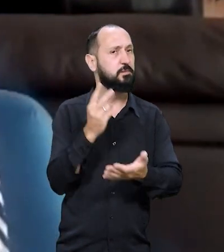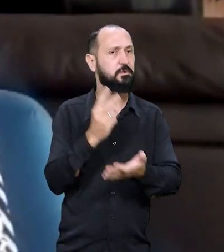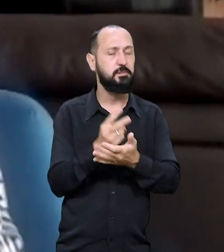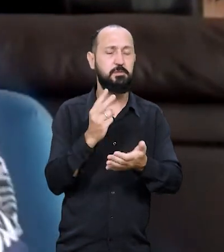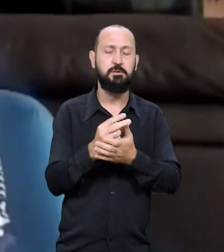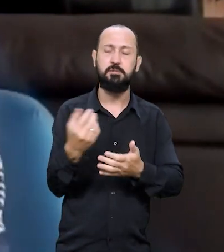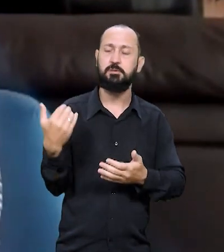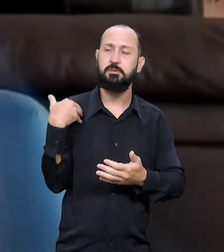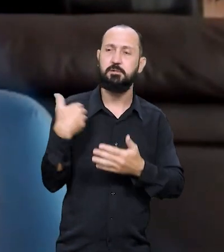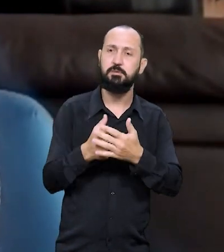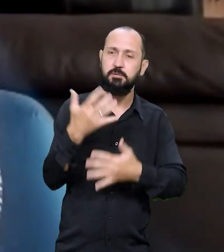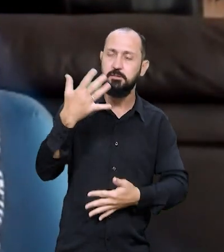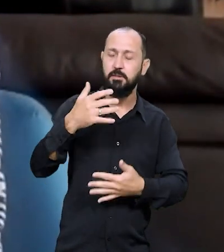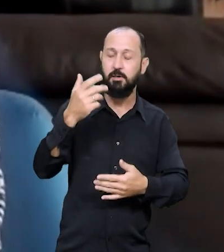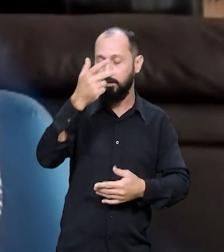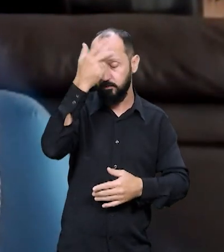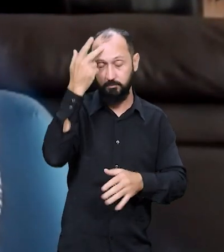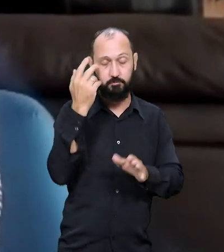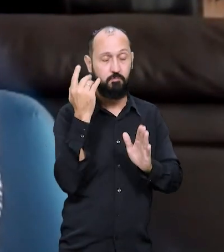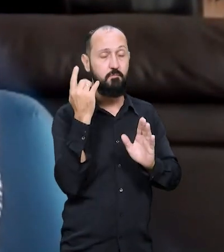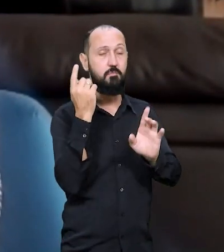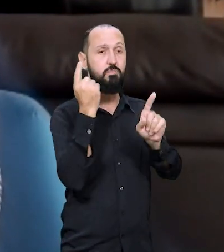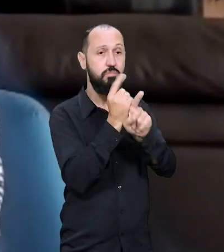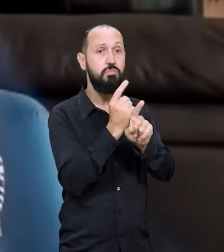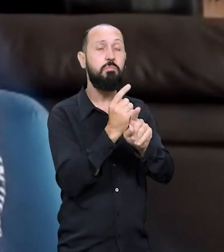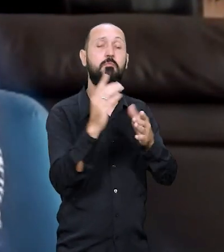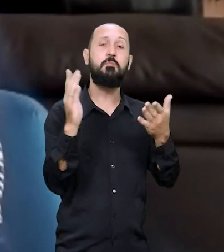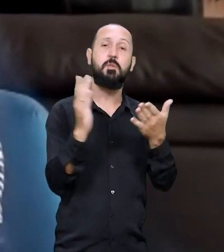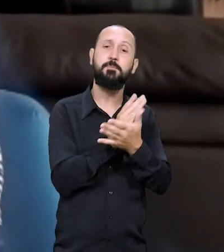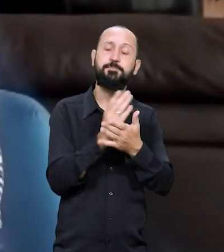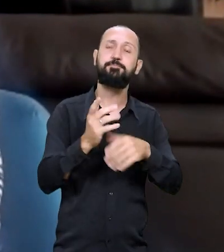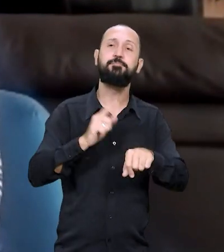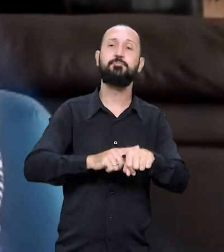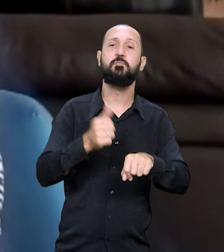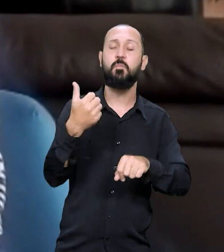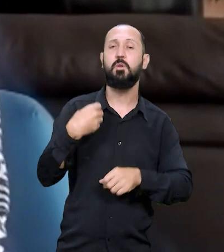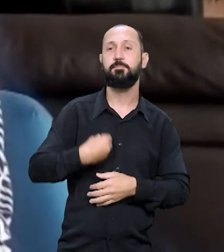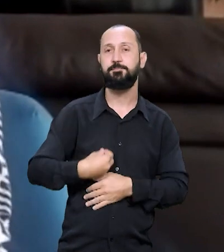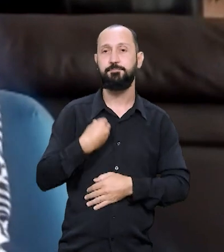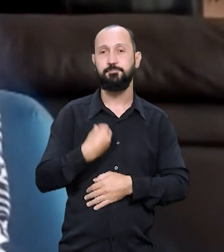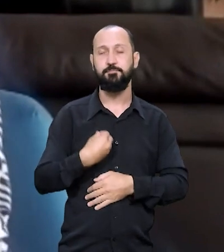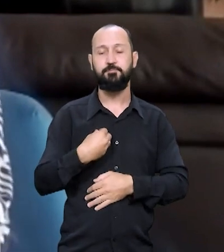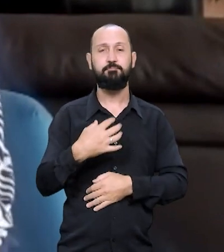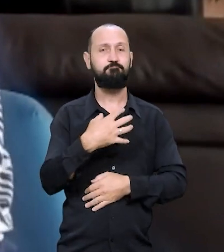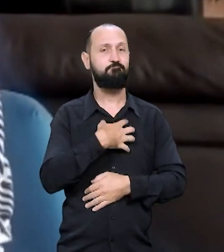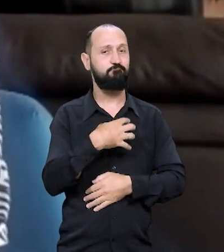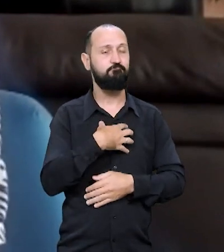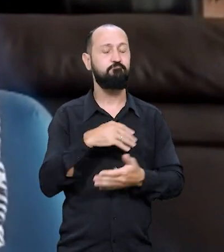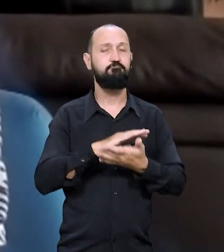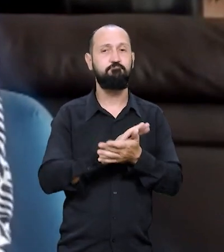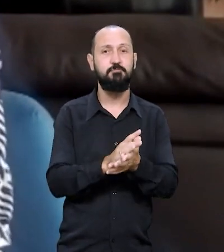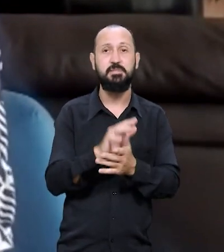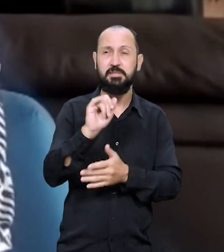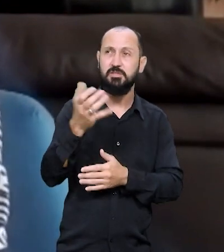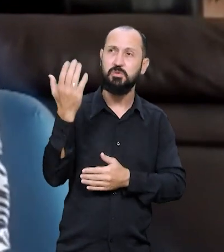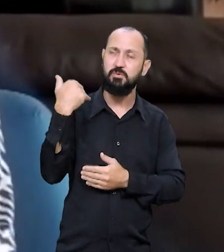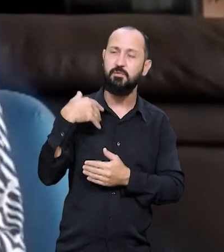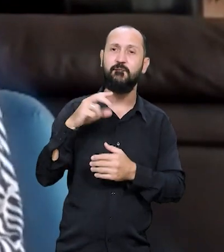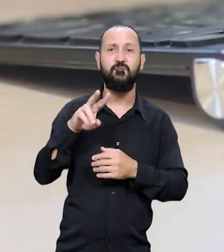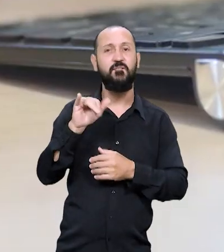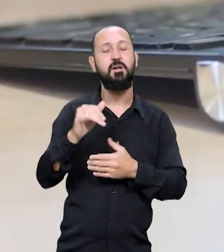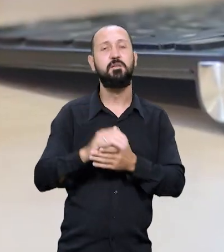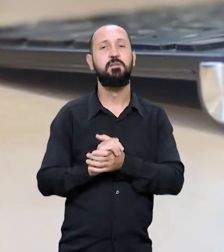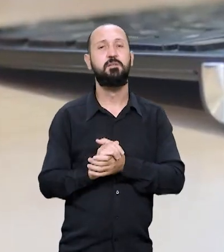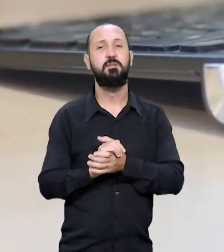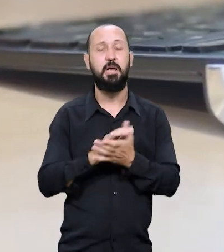sempre muito movimentadas, porque as pessoas se identificam. Em algum momento da vida você sofreu esse preconceito, se não sofreu, vai